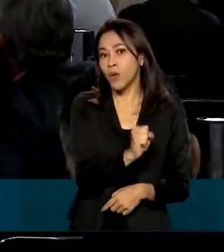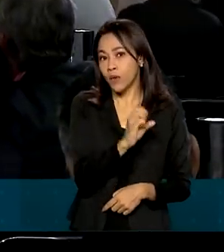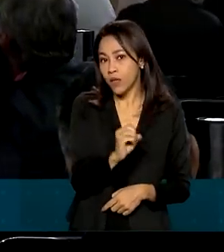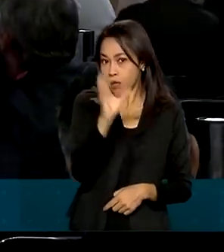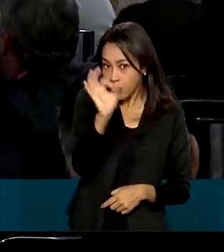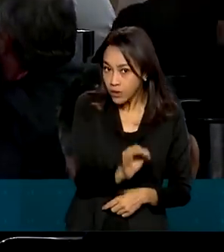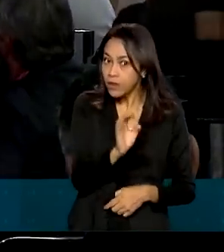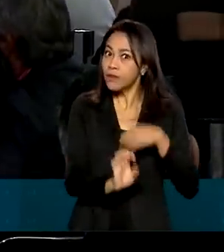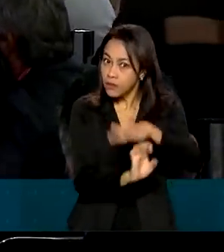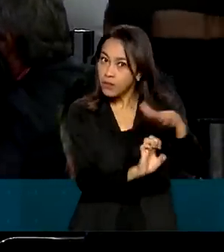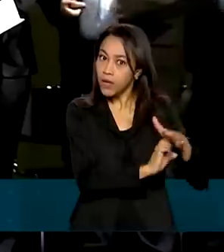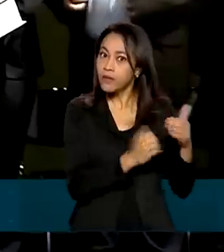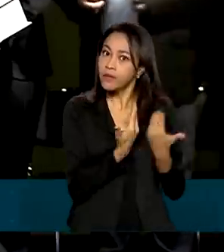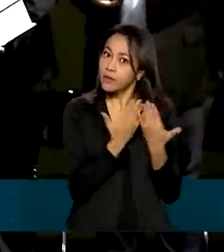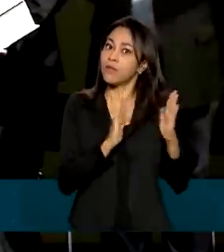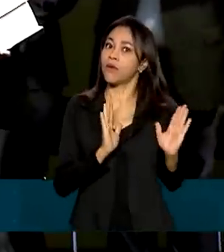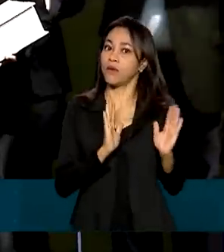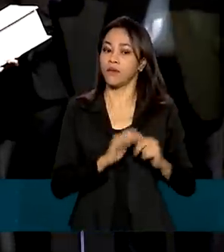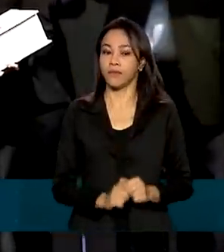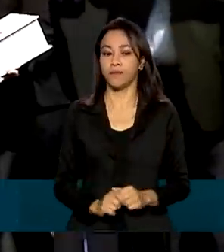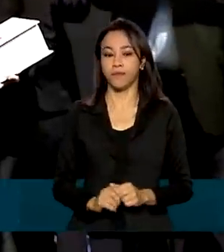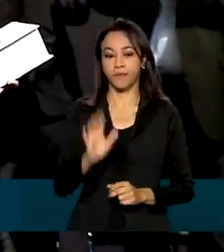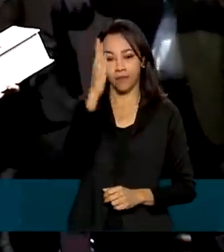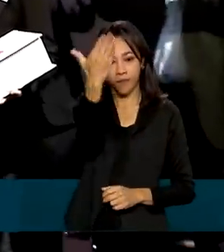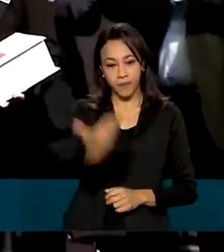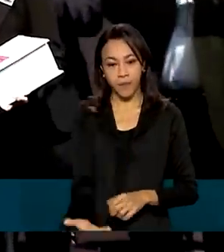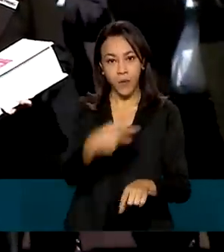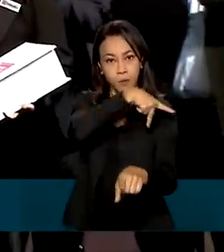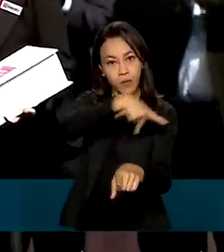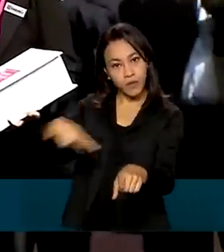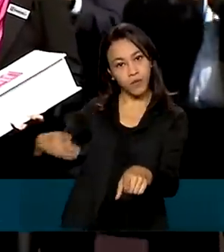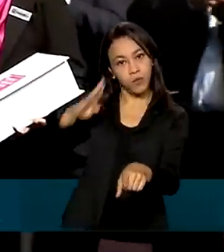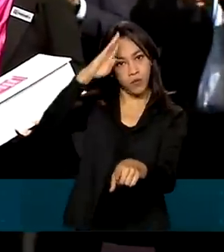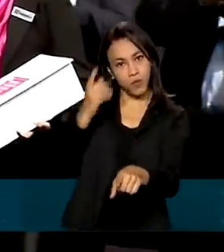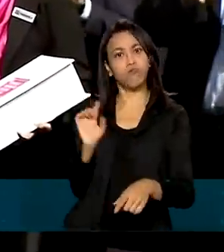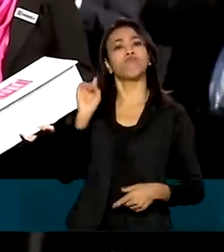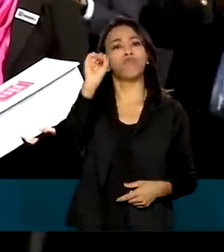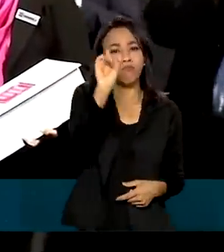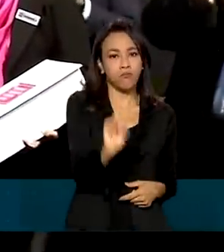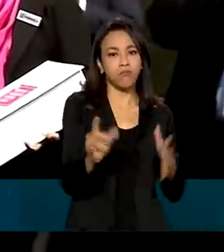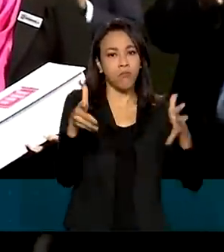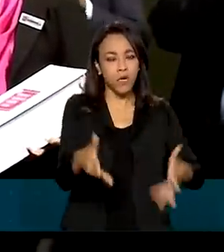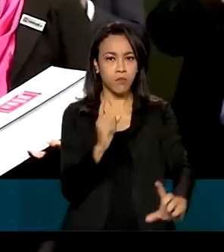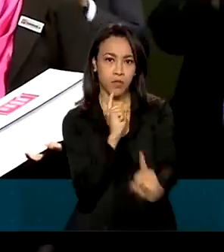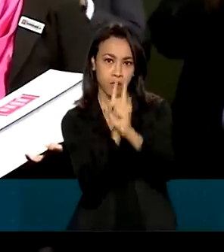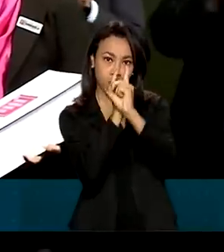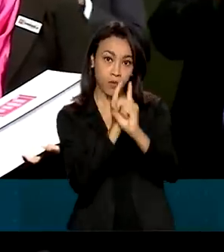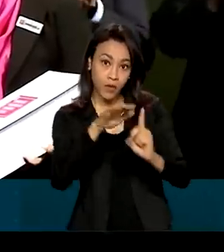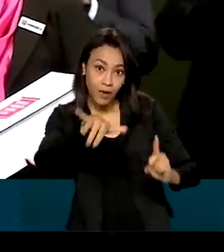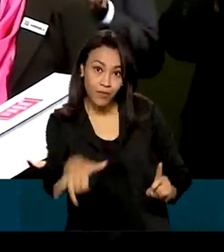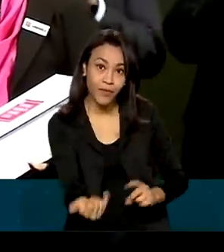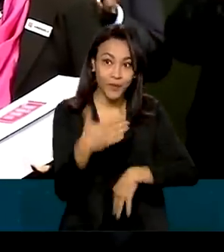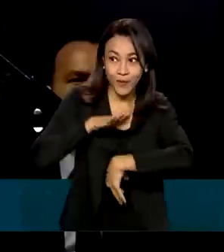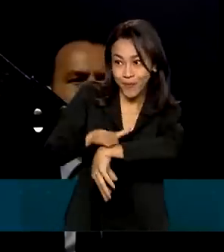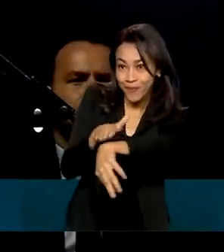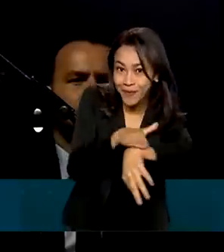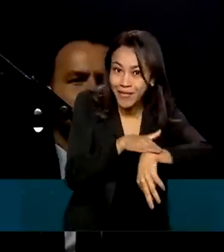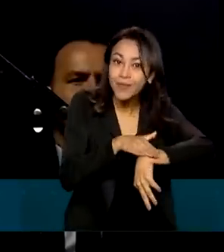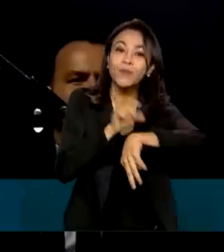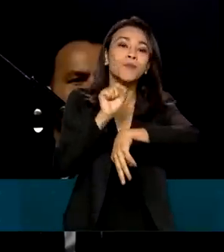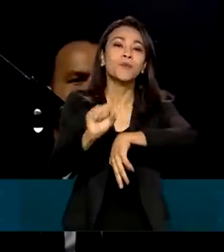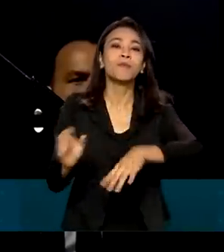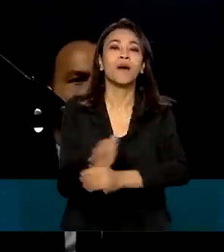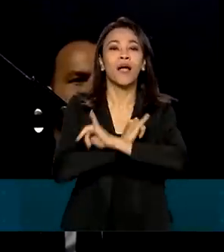empresas ativas. O presidente Jair Bolsonaro participou do evento e aproveitou a ocasião para